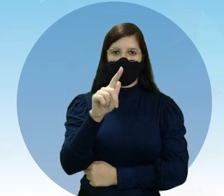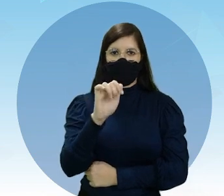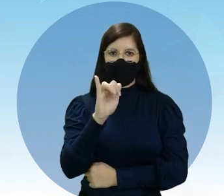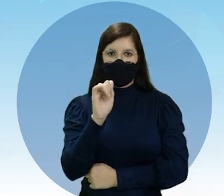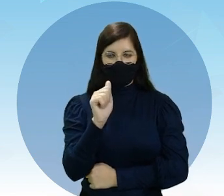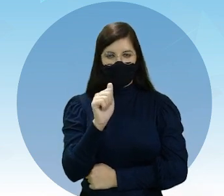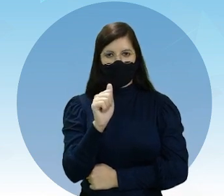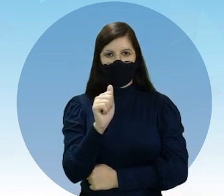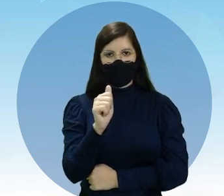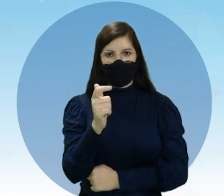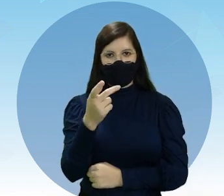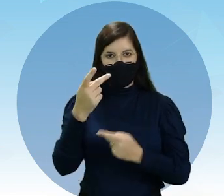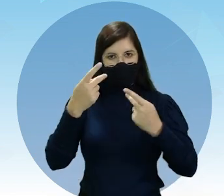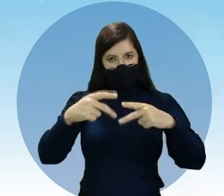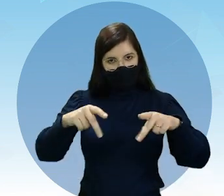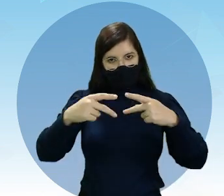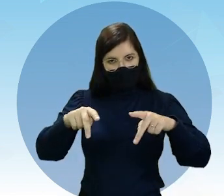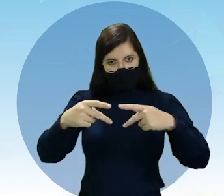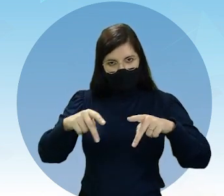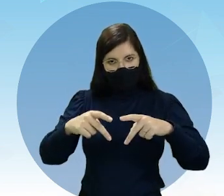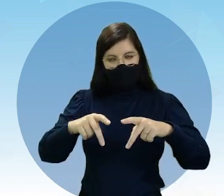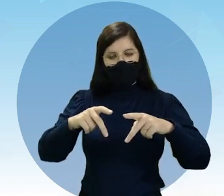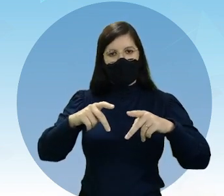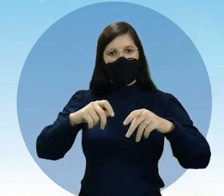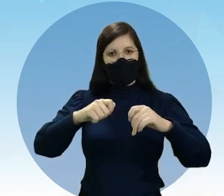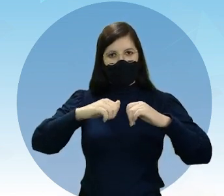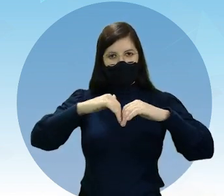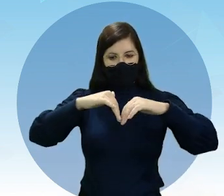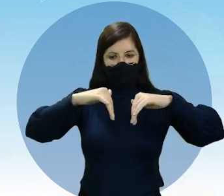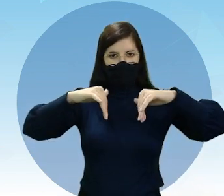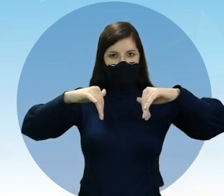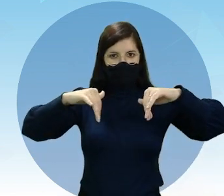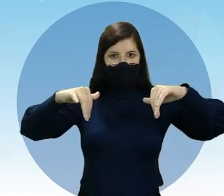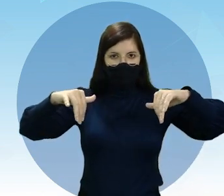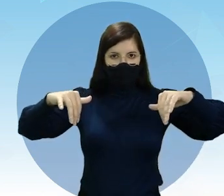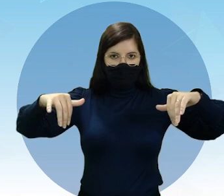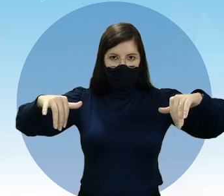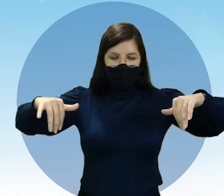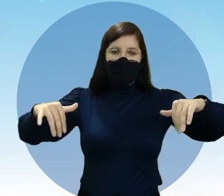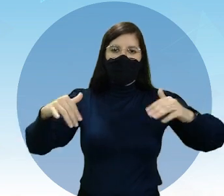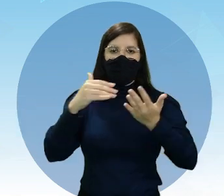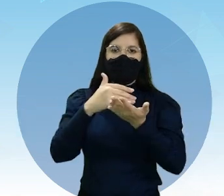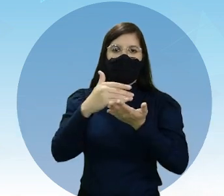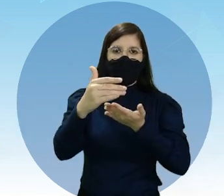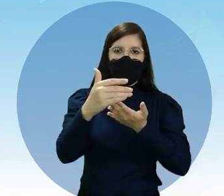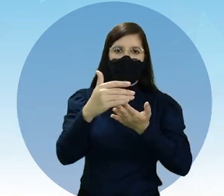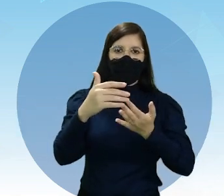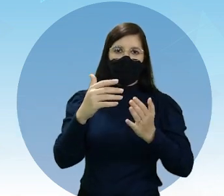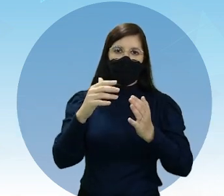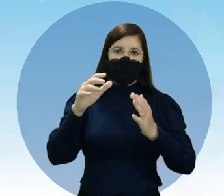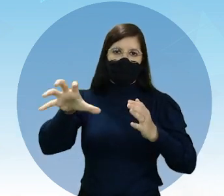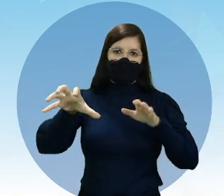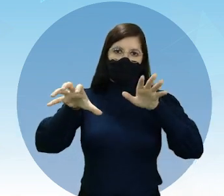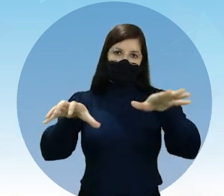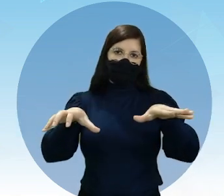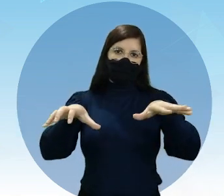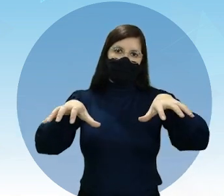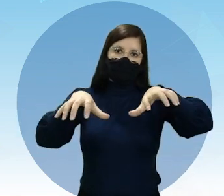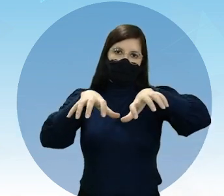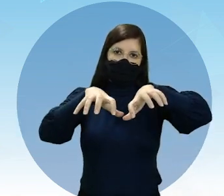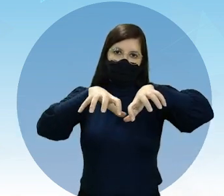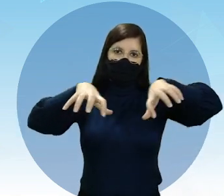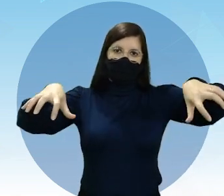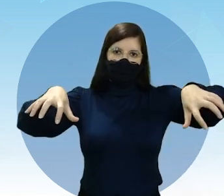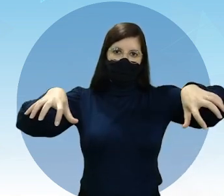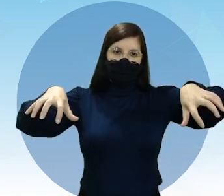fragmentação, ela teria iniciado dividindo-se em dois continentes, que a gente